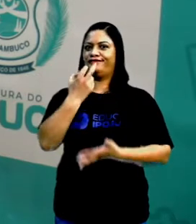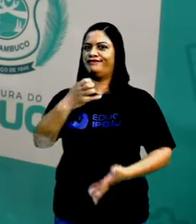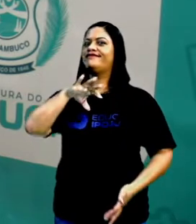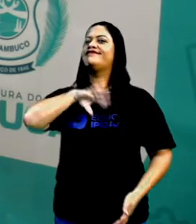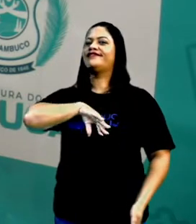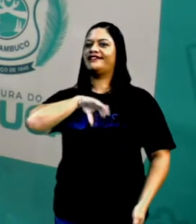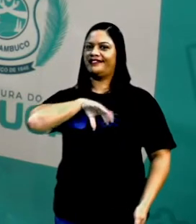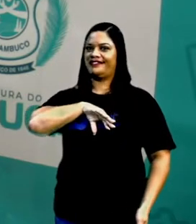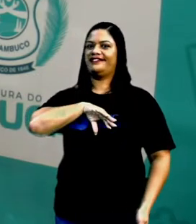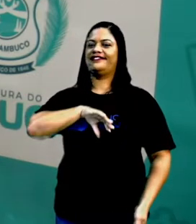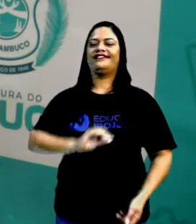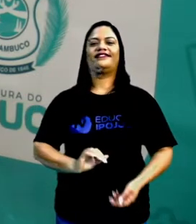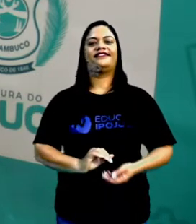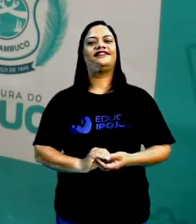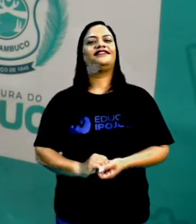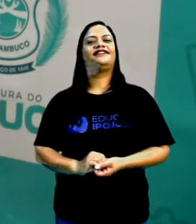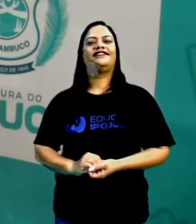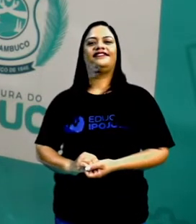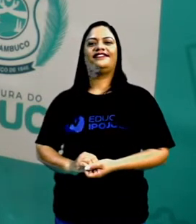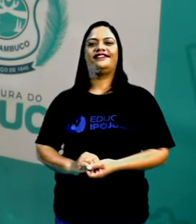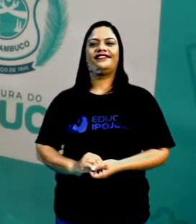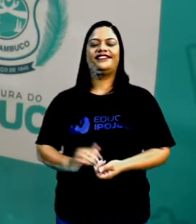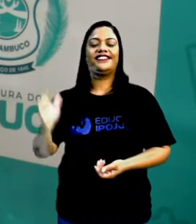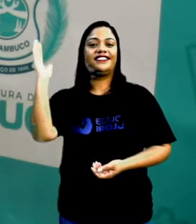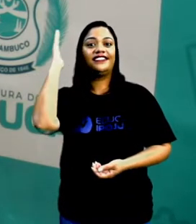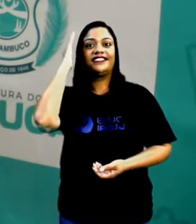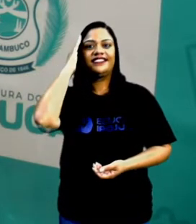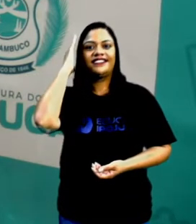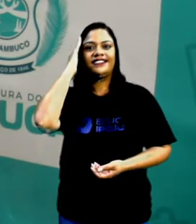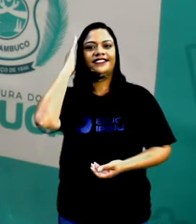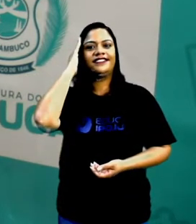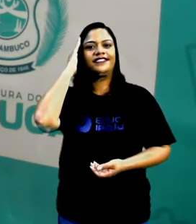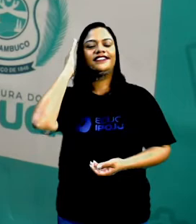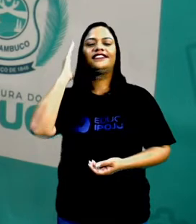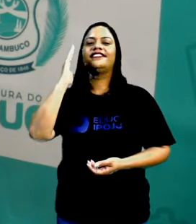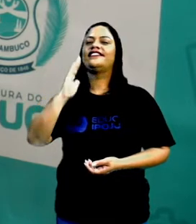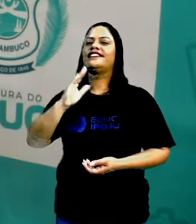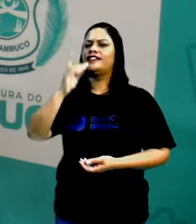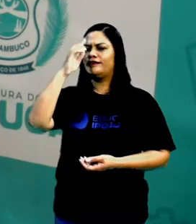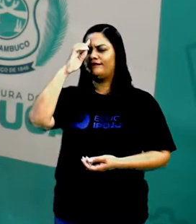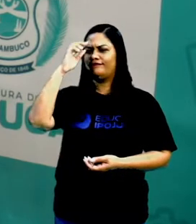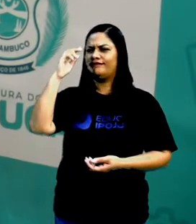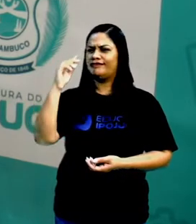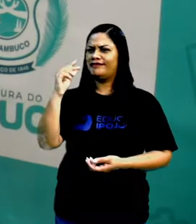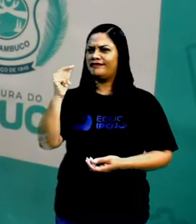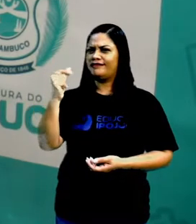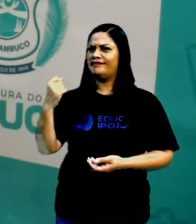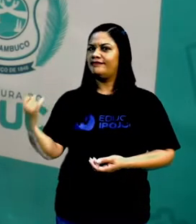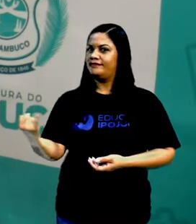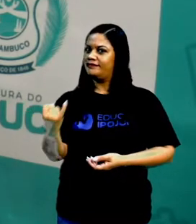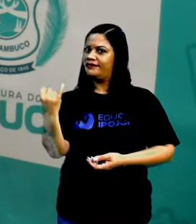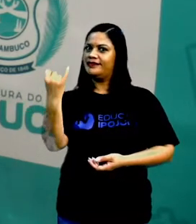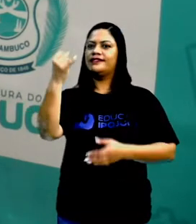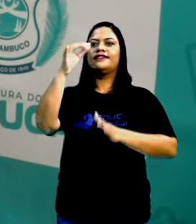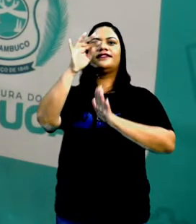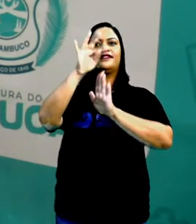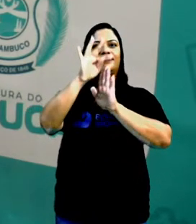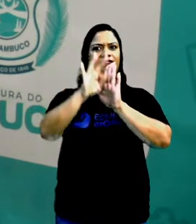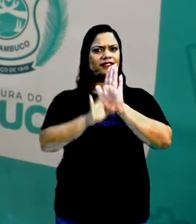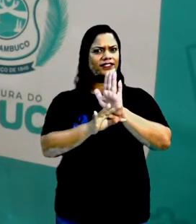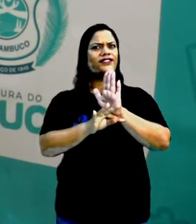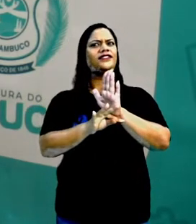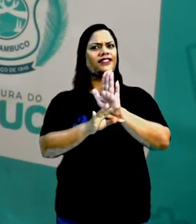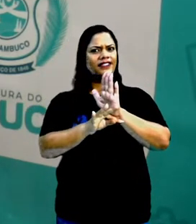portuguesa, vamos entender a ideia central do texto, falar